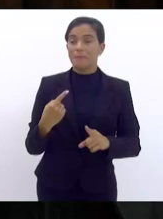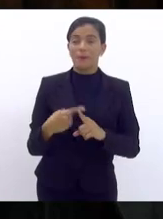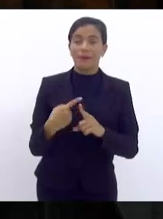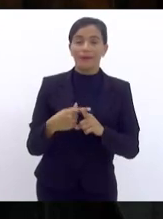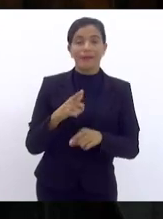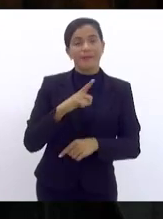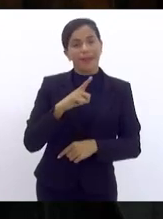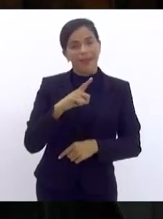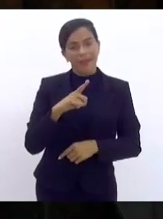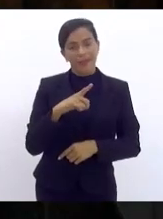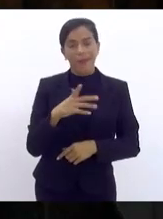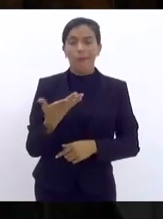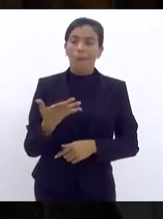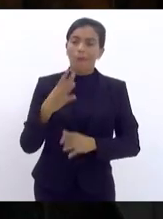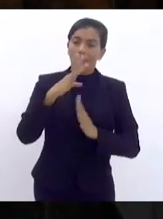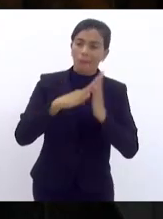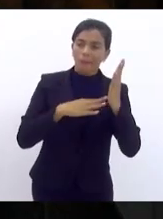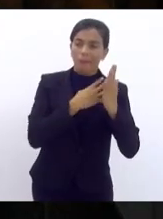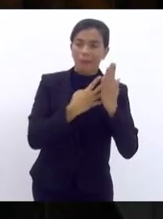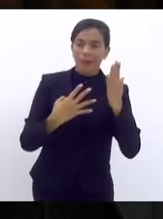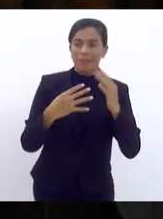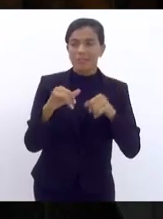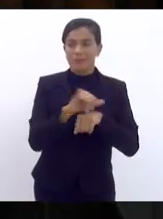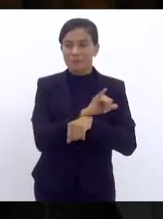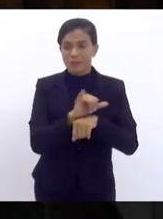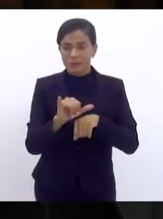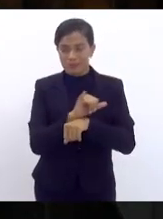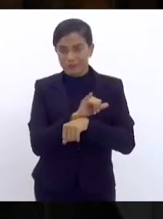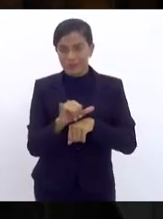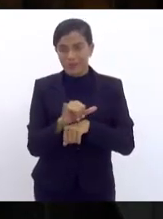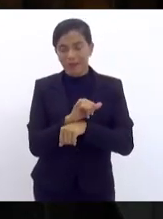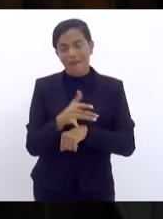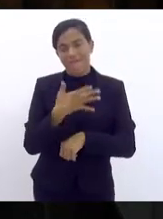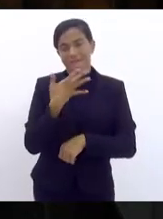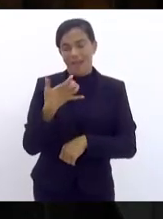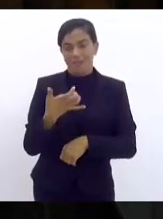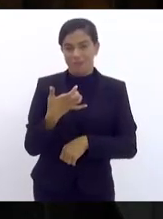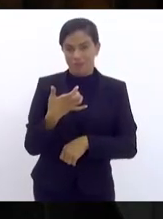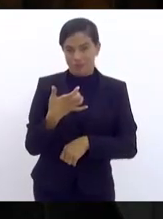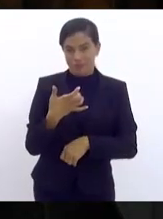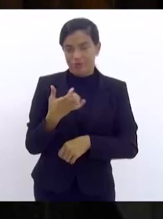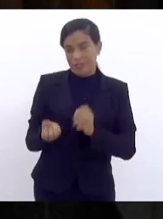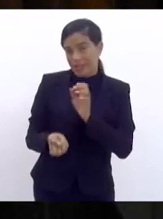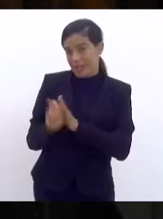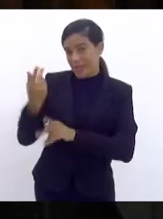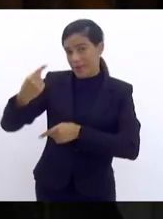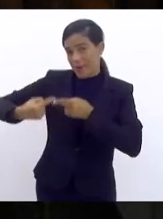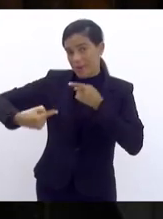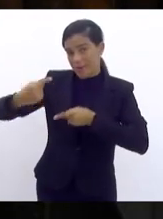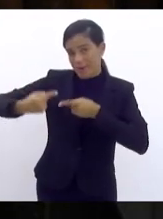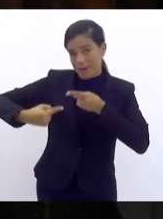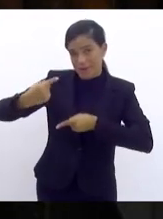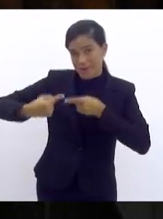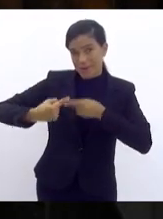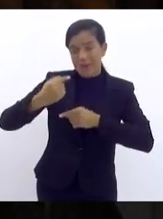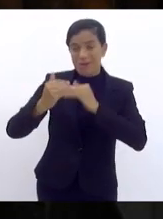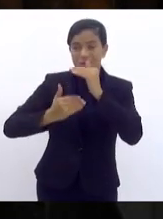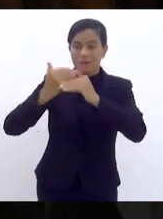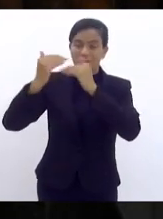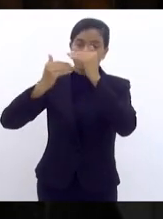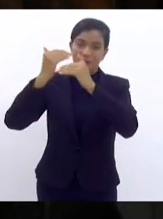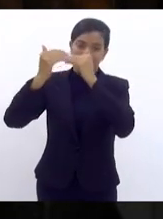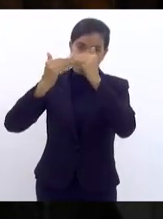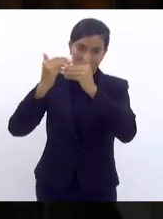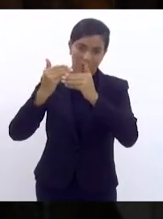planejamento estratégico, é mais fácil ter uma política ordenada de desenvolvimento